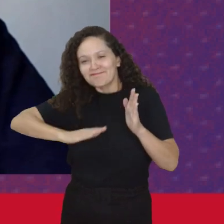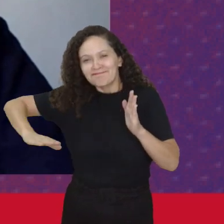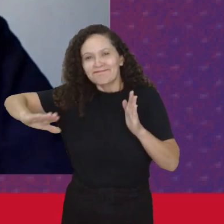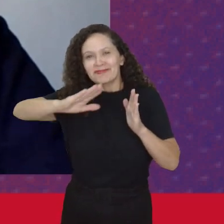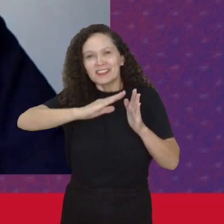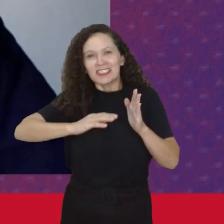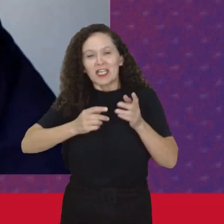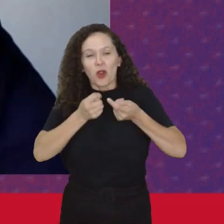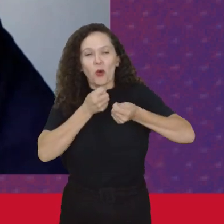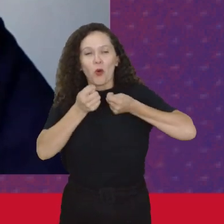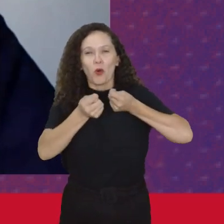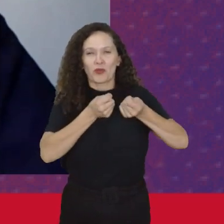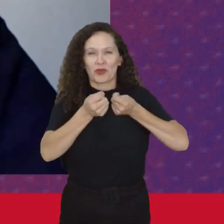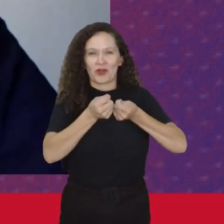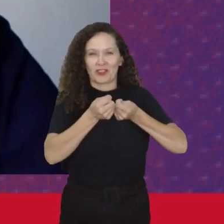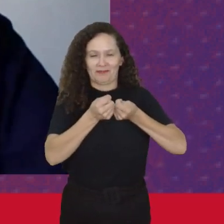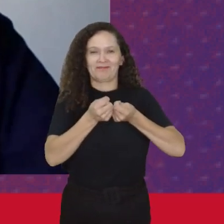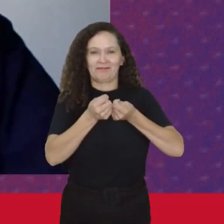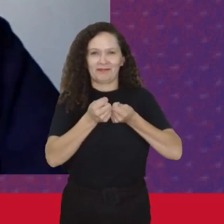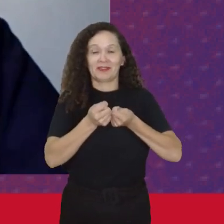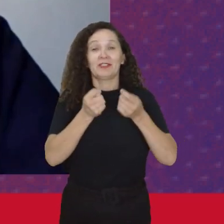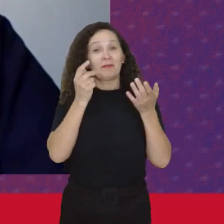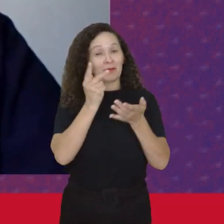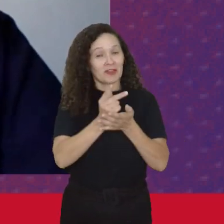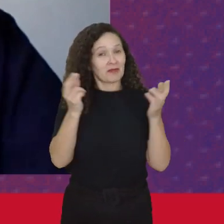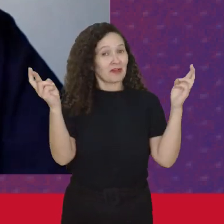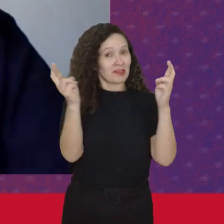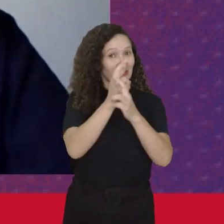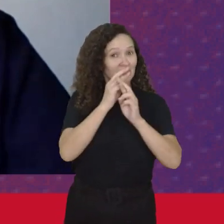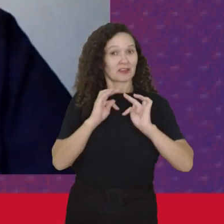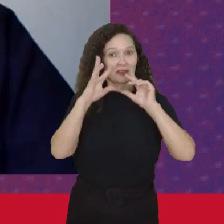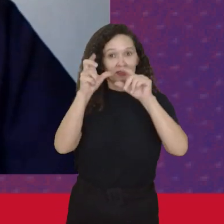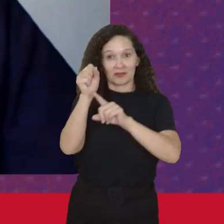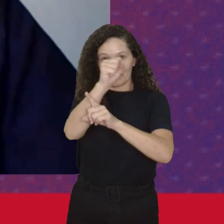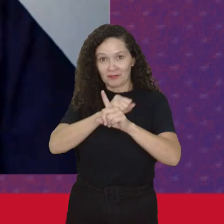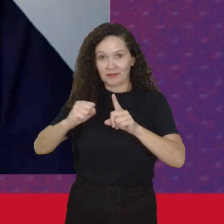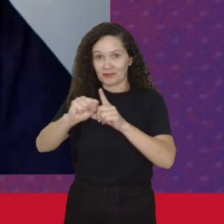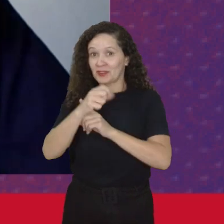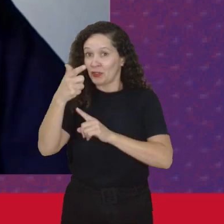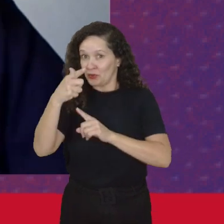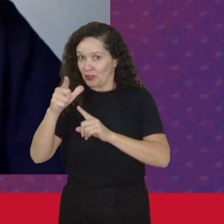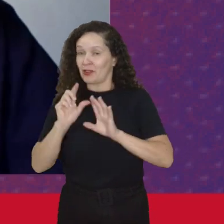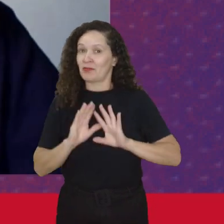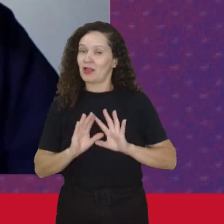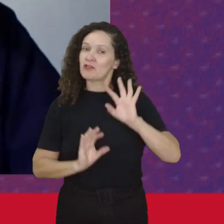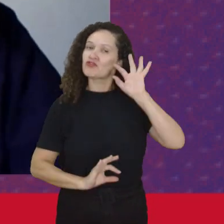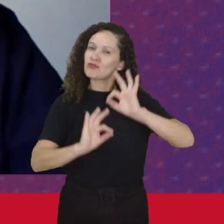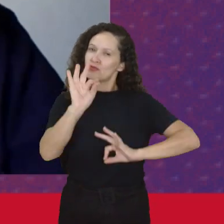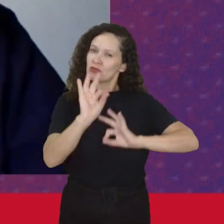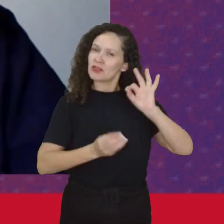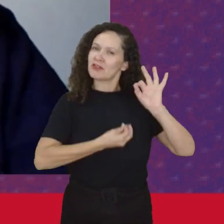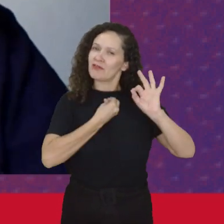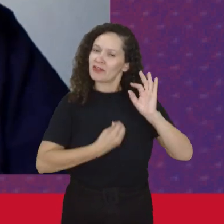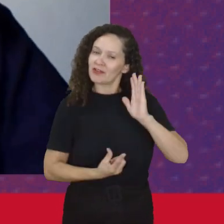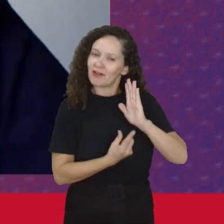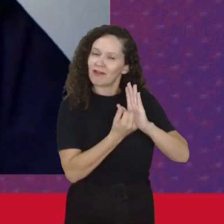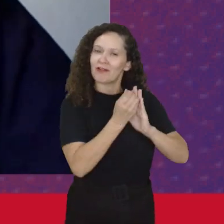Mesmo que ele não abarca Todas as relações Em todas as sociedades Mas ele é o que organiza A nossa vida